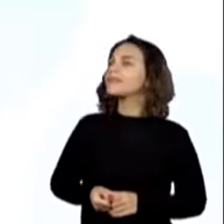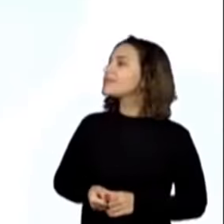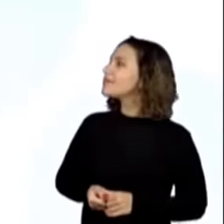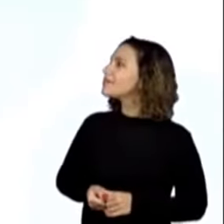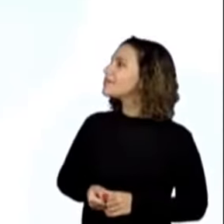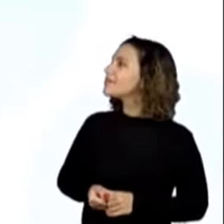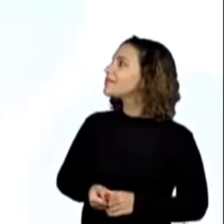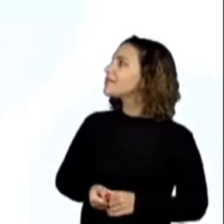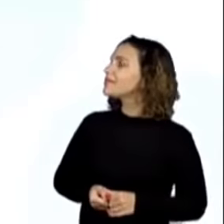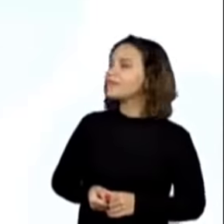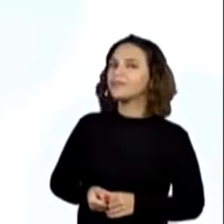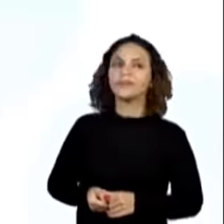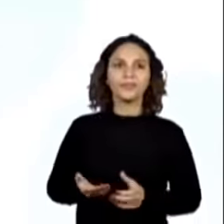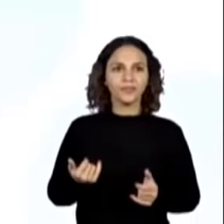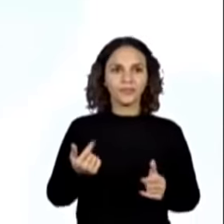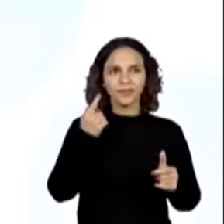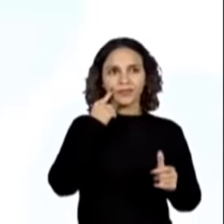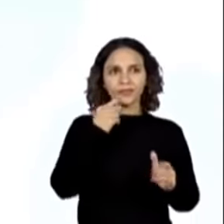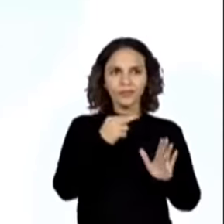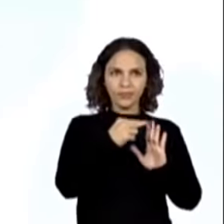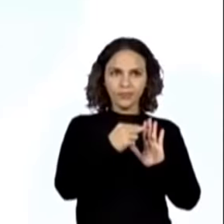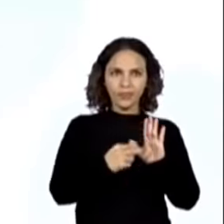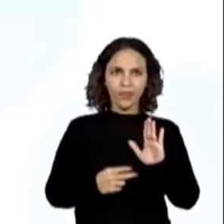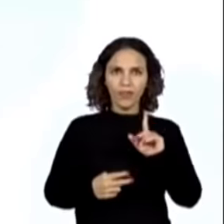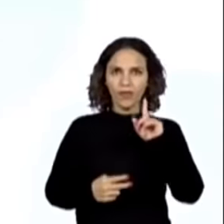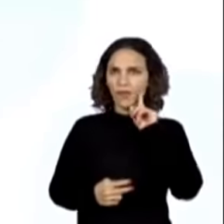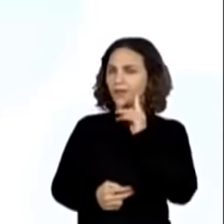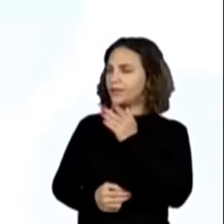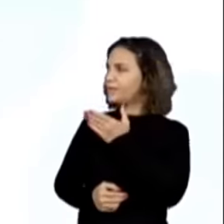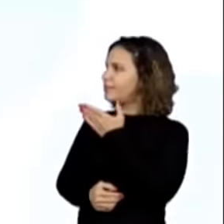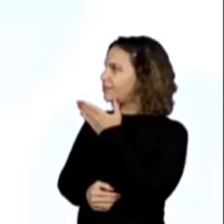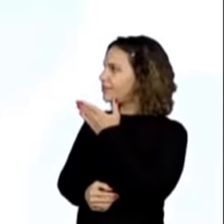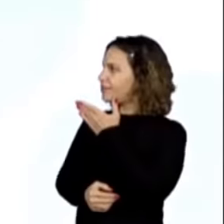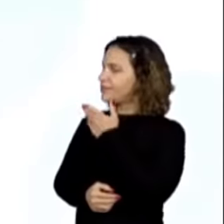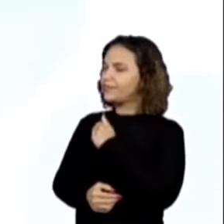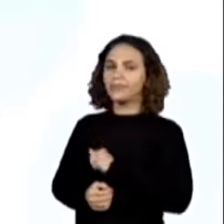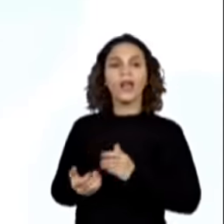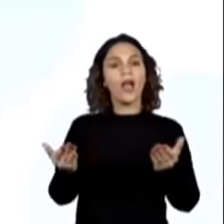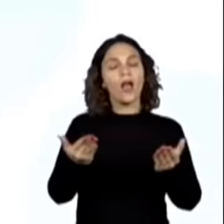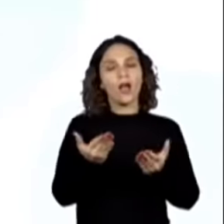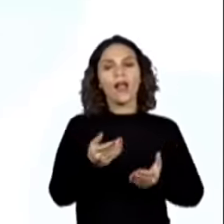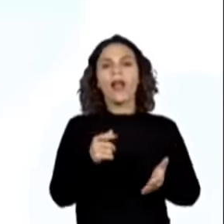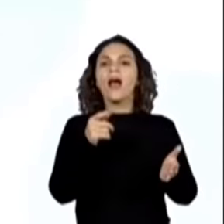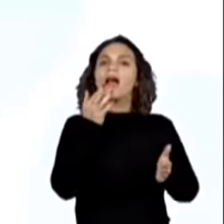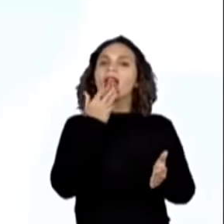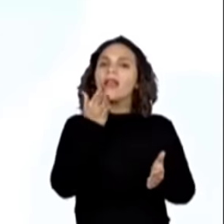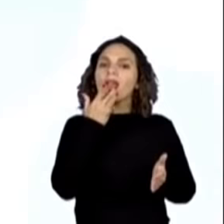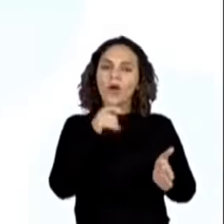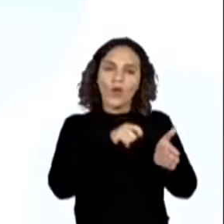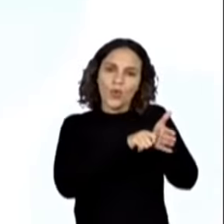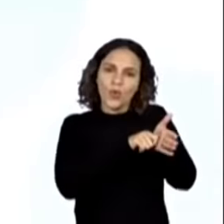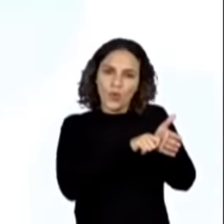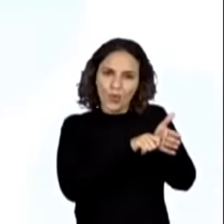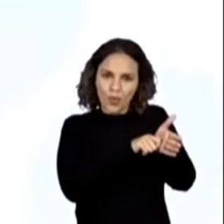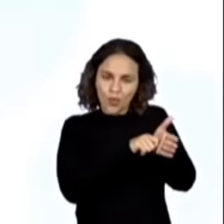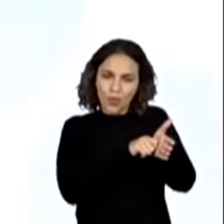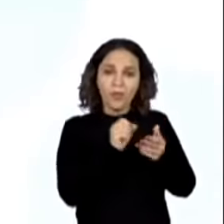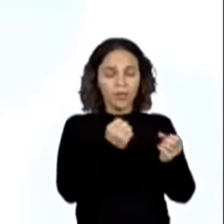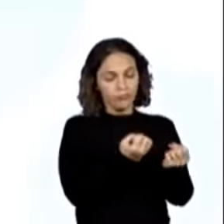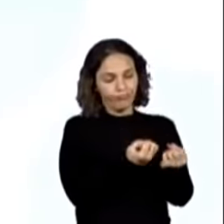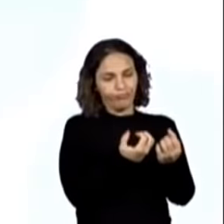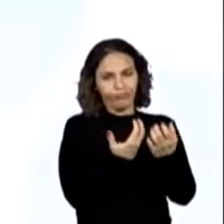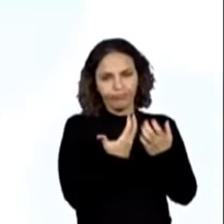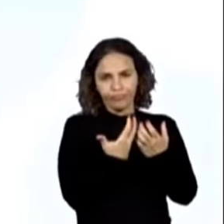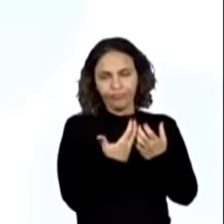Só a comanda aqui que eu não li, para vocês compreenderem. Usando lápis de cor, caneta marca